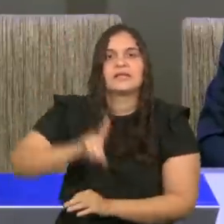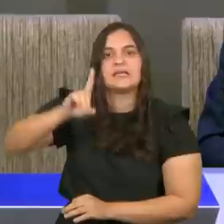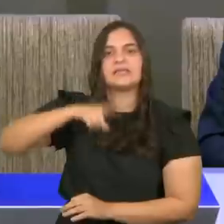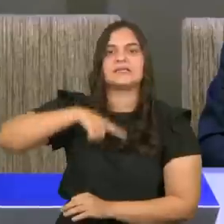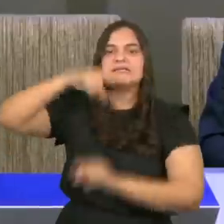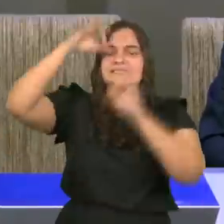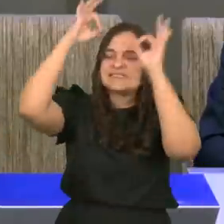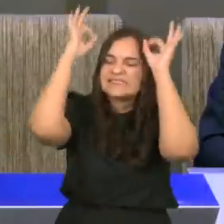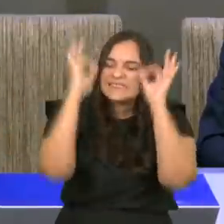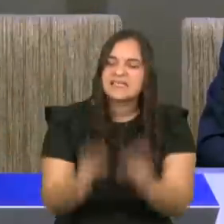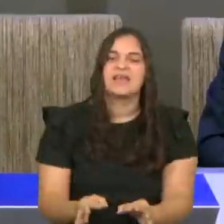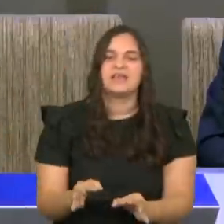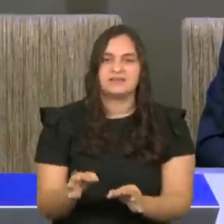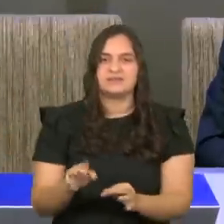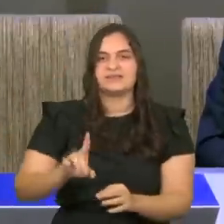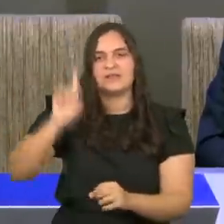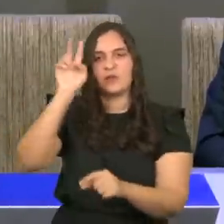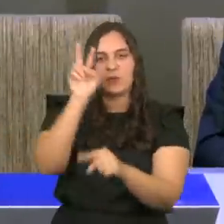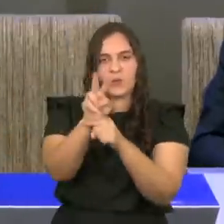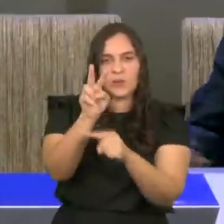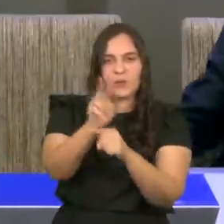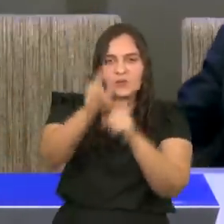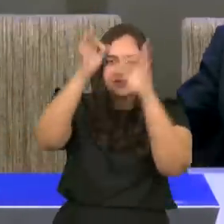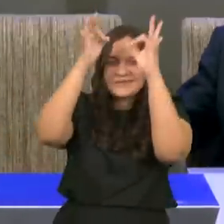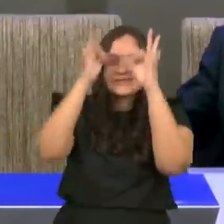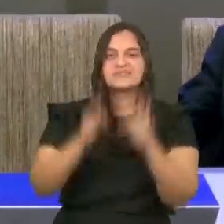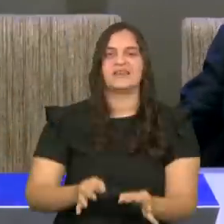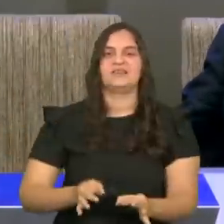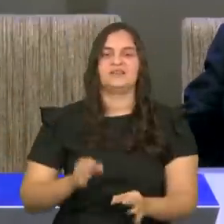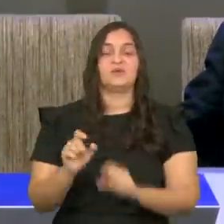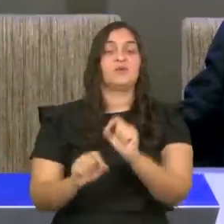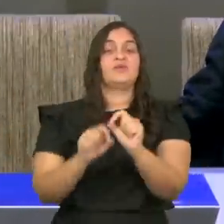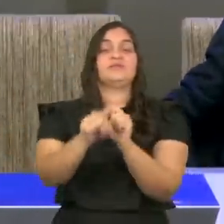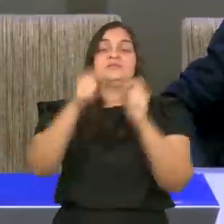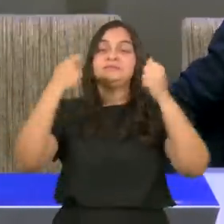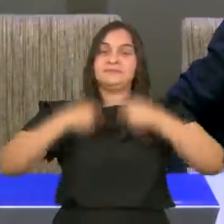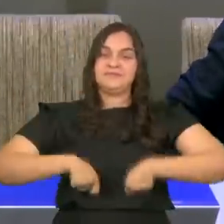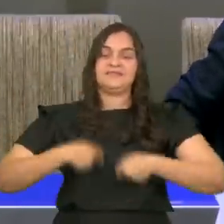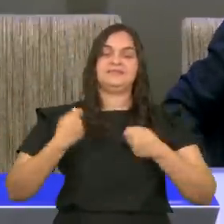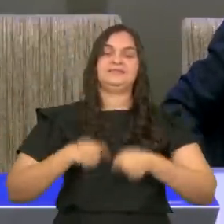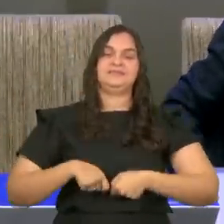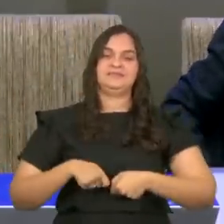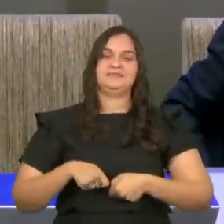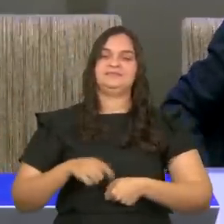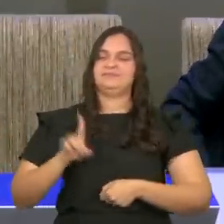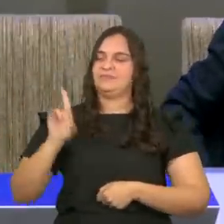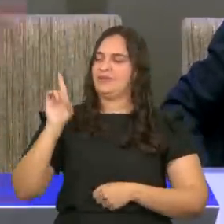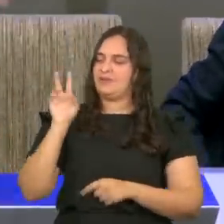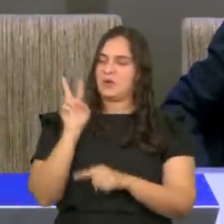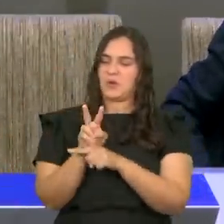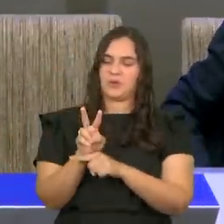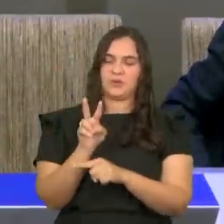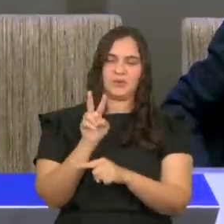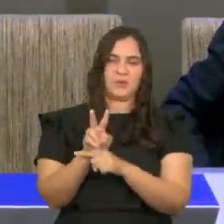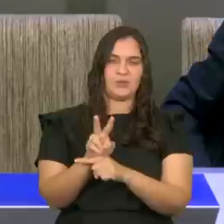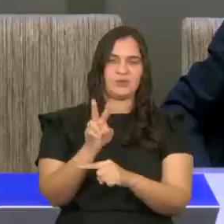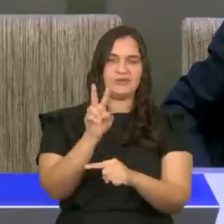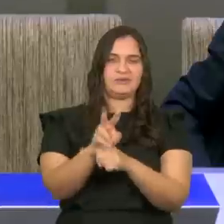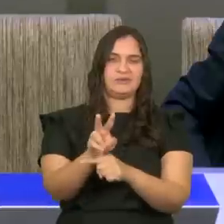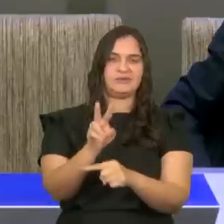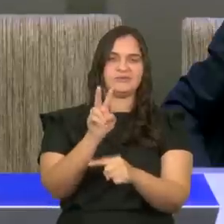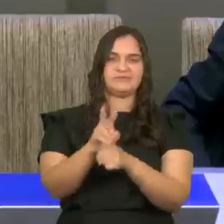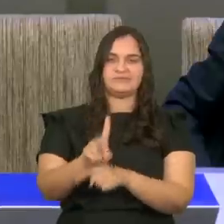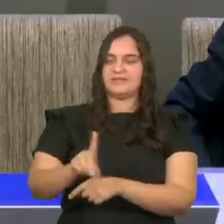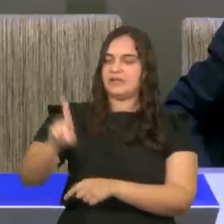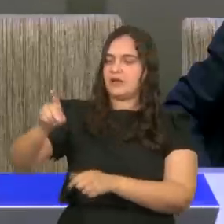conta certa. Aleluia. Jesus cuida, cuida, cuida, cuida. É ele, que tem